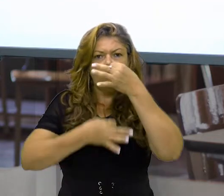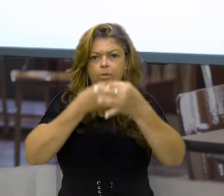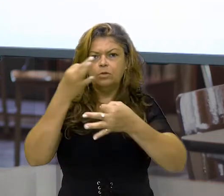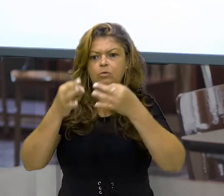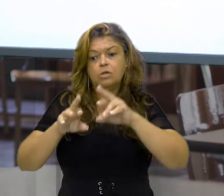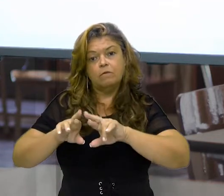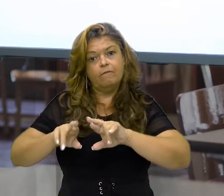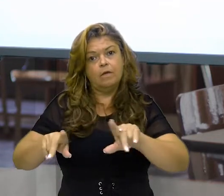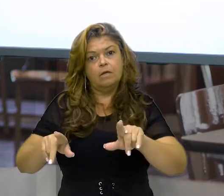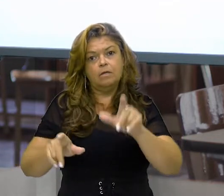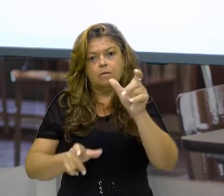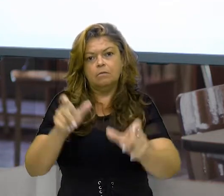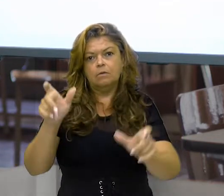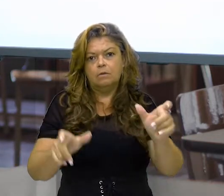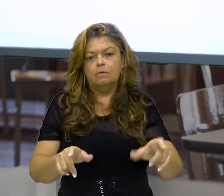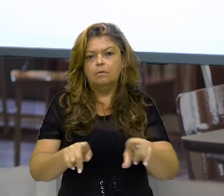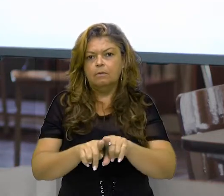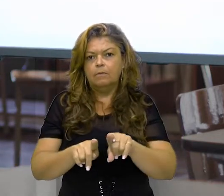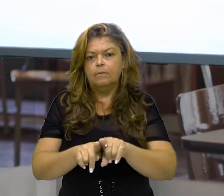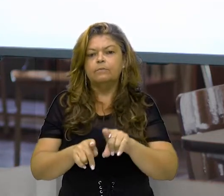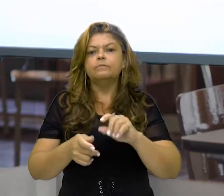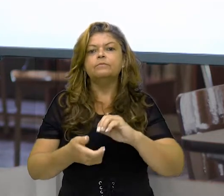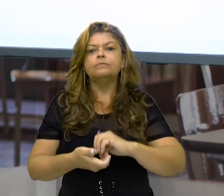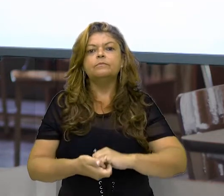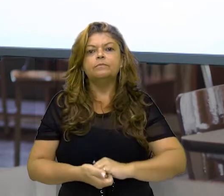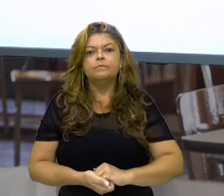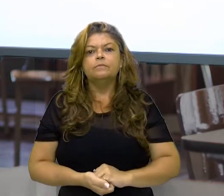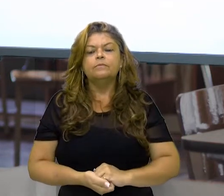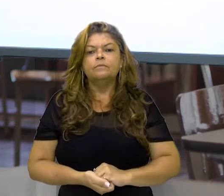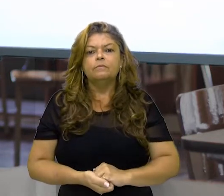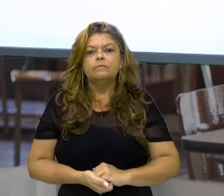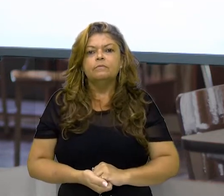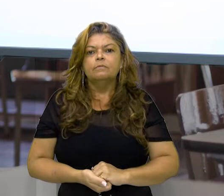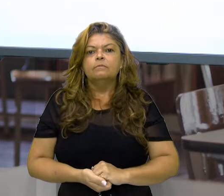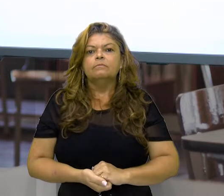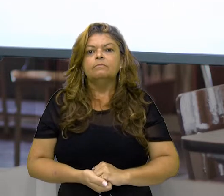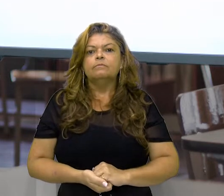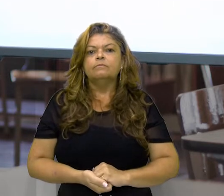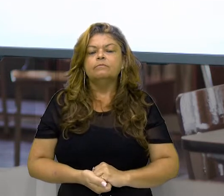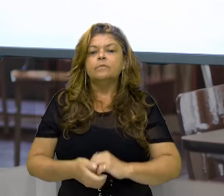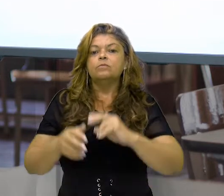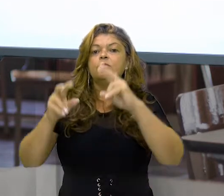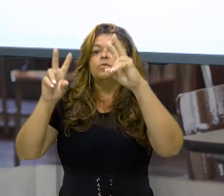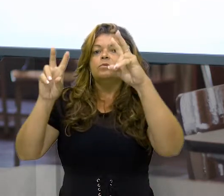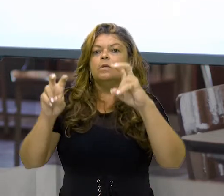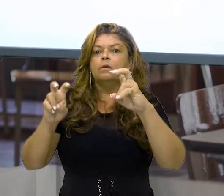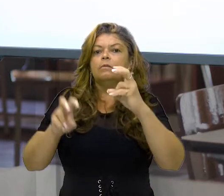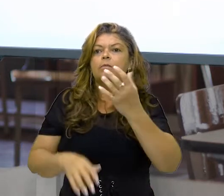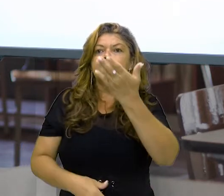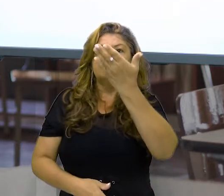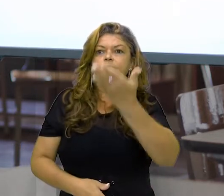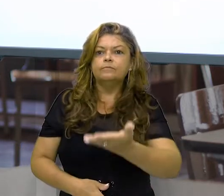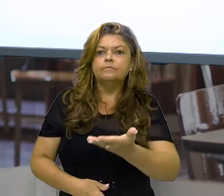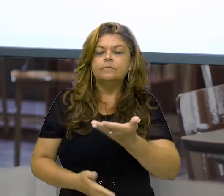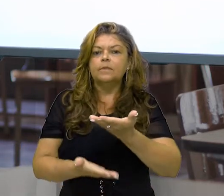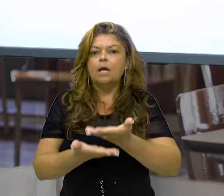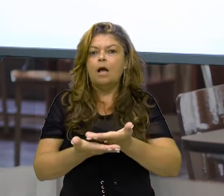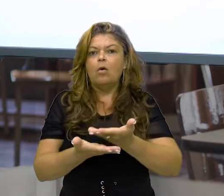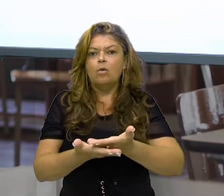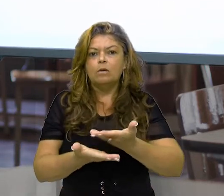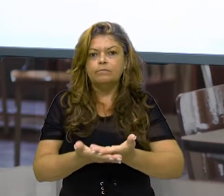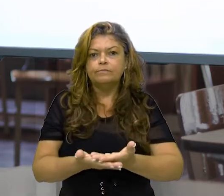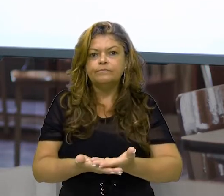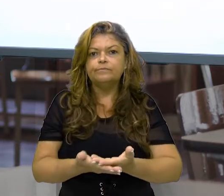Mas, antes da gente chegar lá, vamos ver qual será o tema da nossa aula. Então,